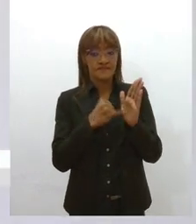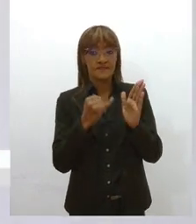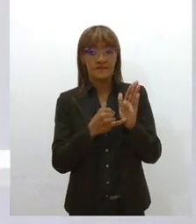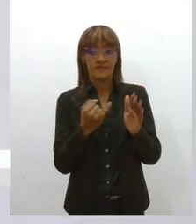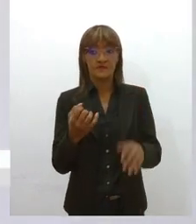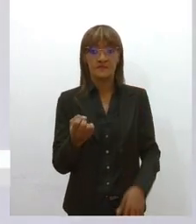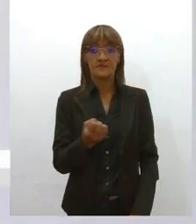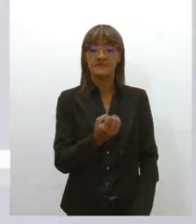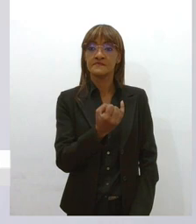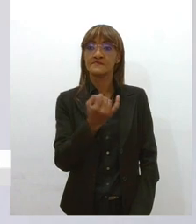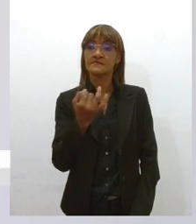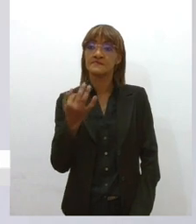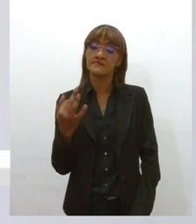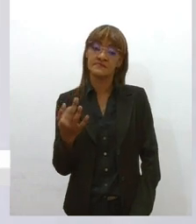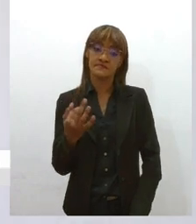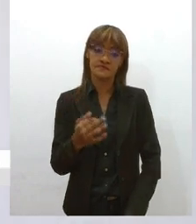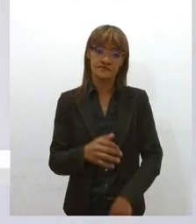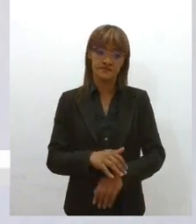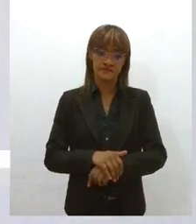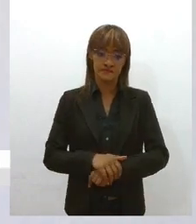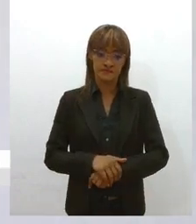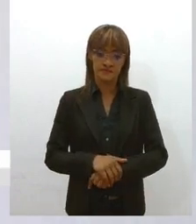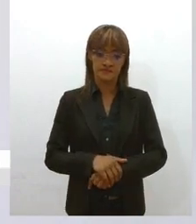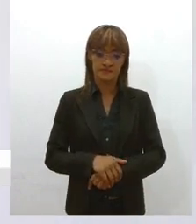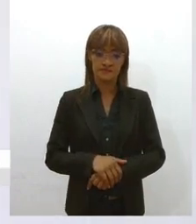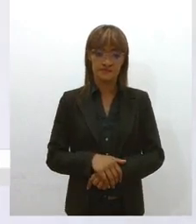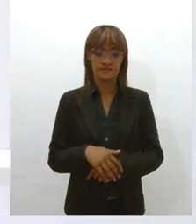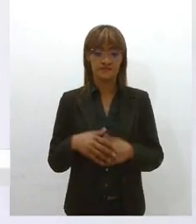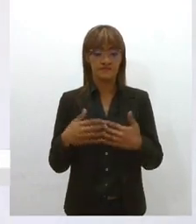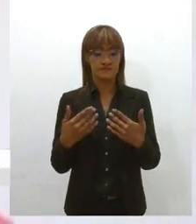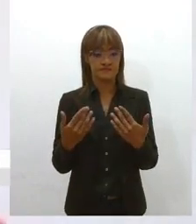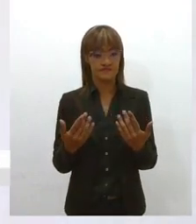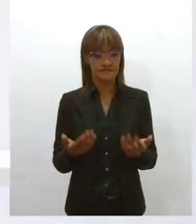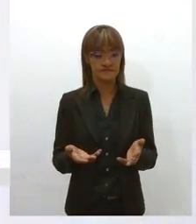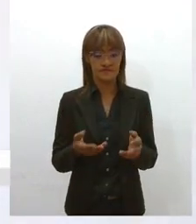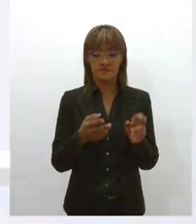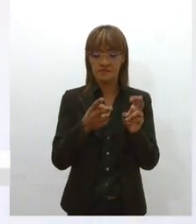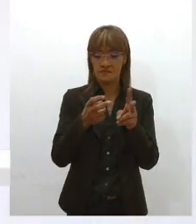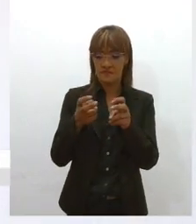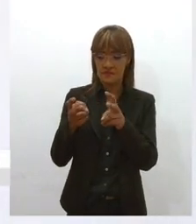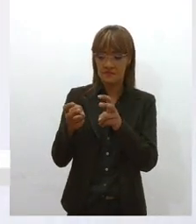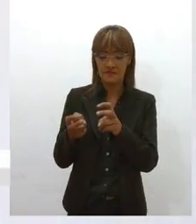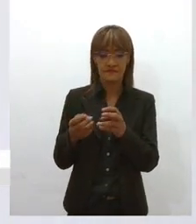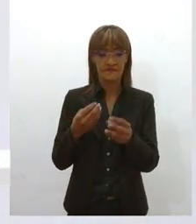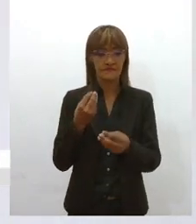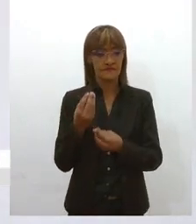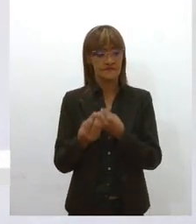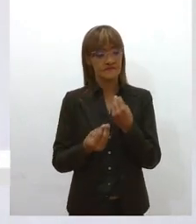então, a gente tem que identificar quais as possibilidades de